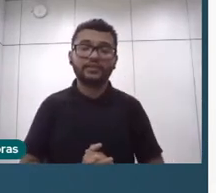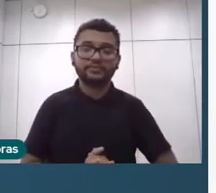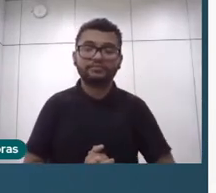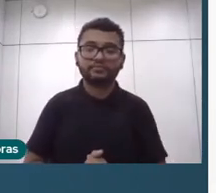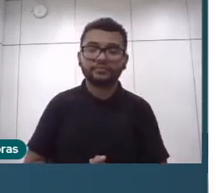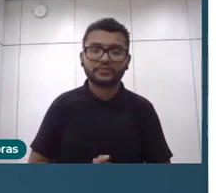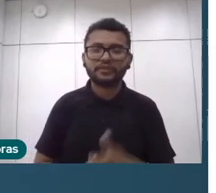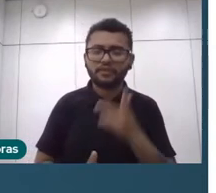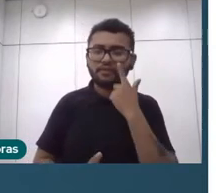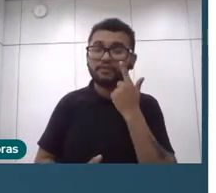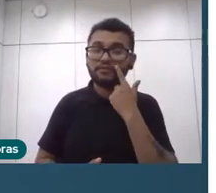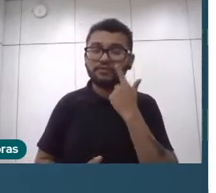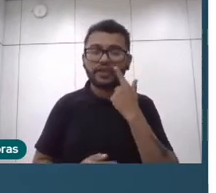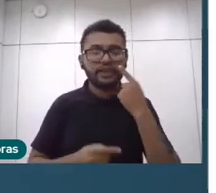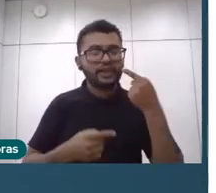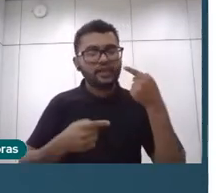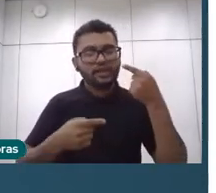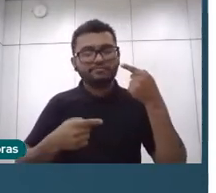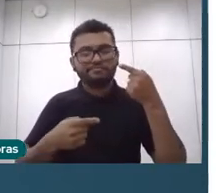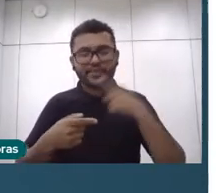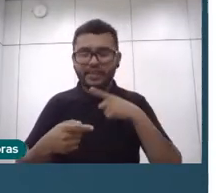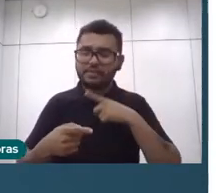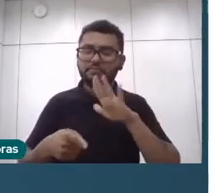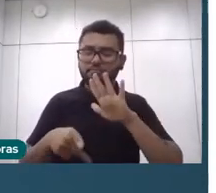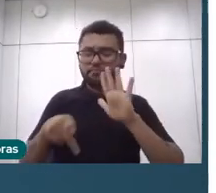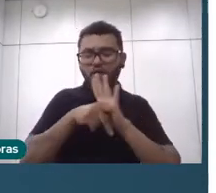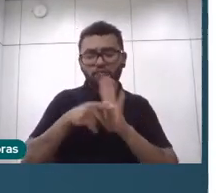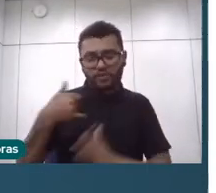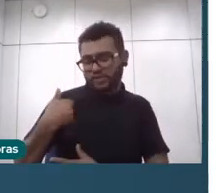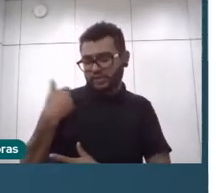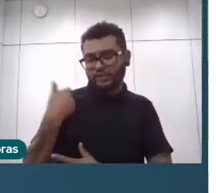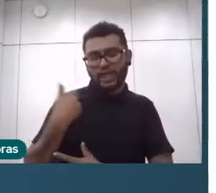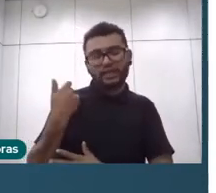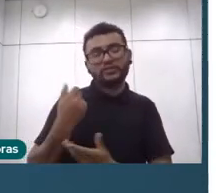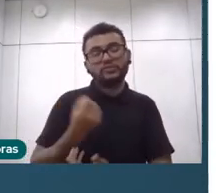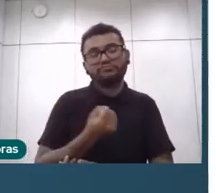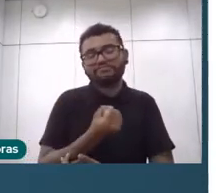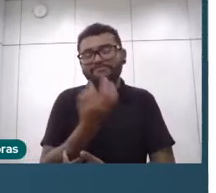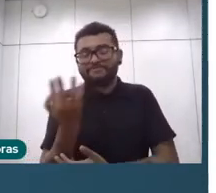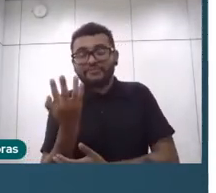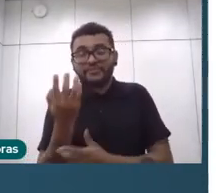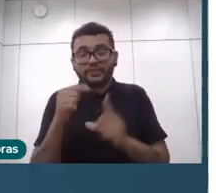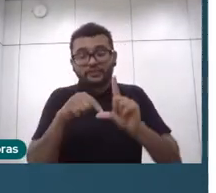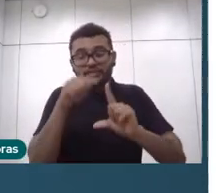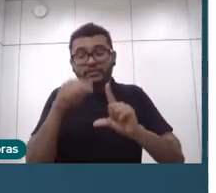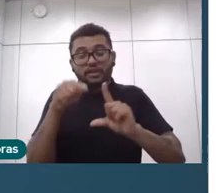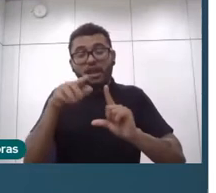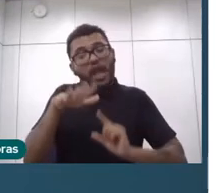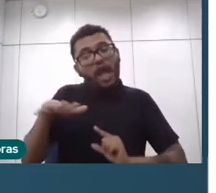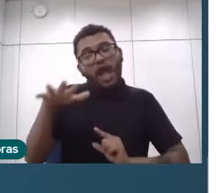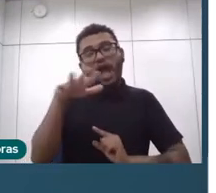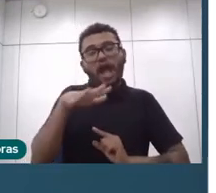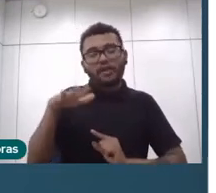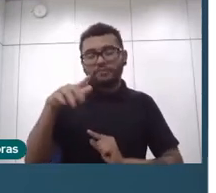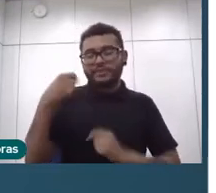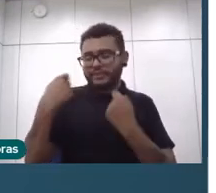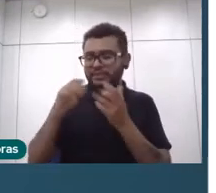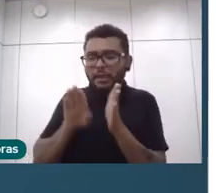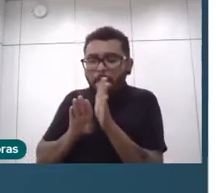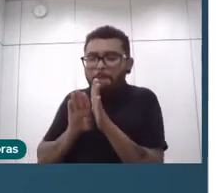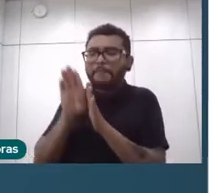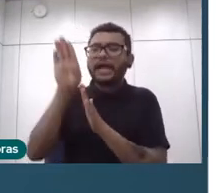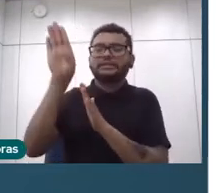Acho que aqui tem uma discussão de média de idade, como eu já falei muito, e aqui acho que talvez esteja uma área também que a gente precisa avançar mais,